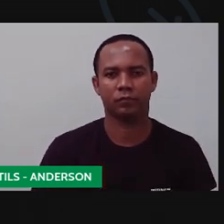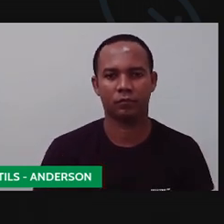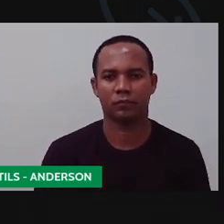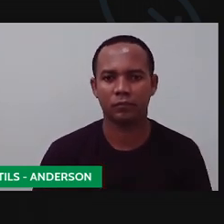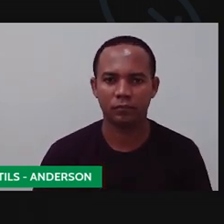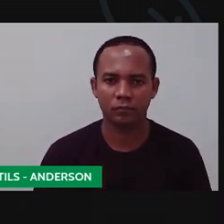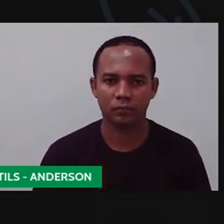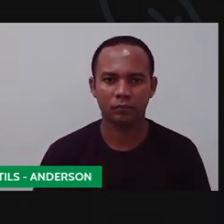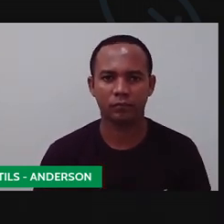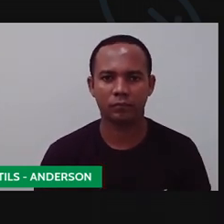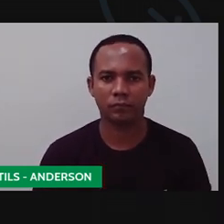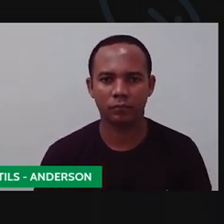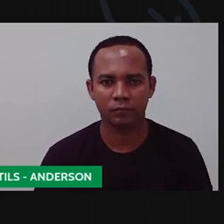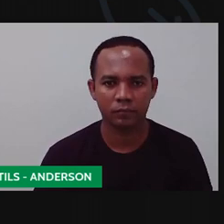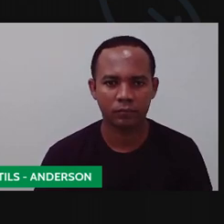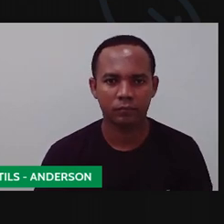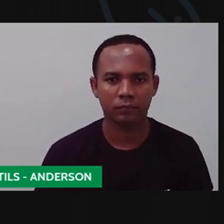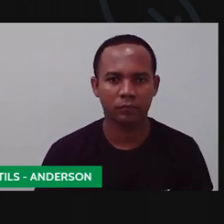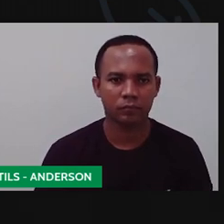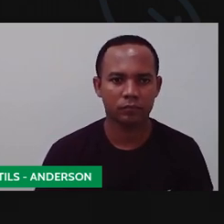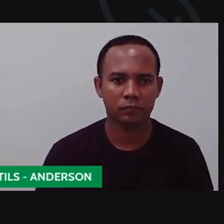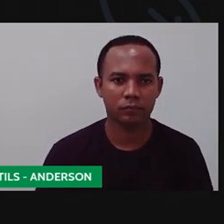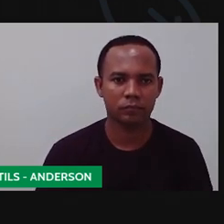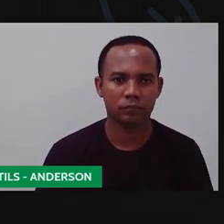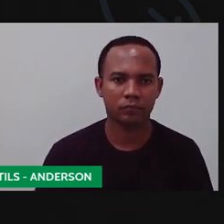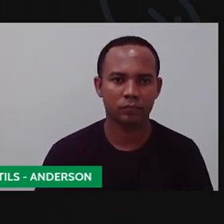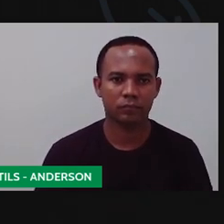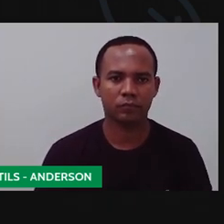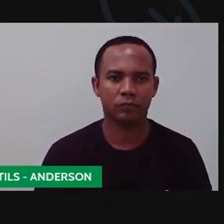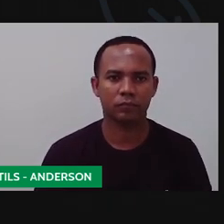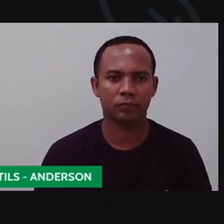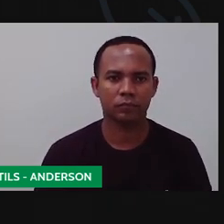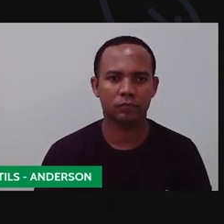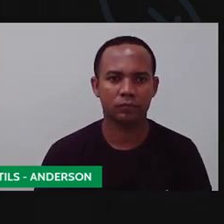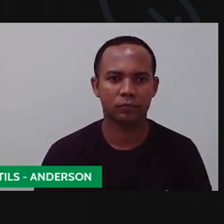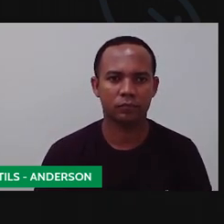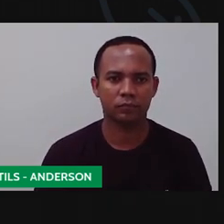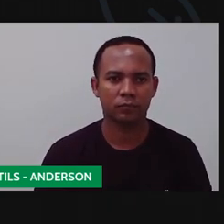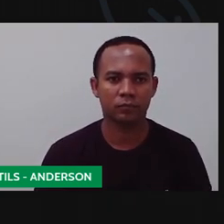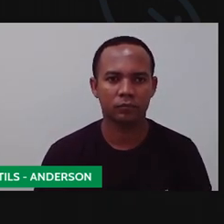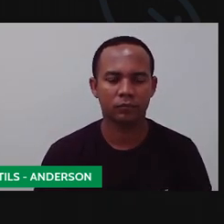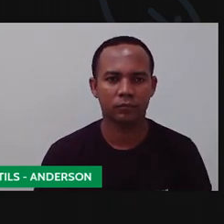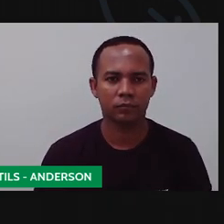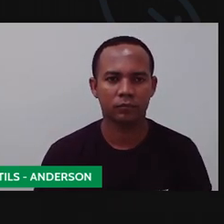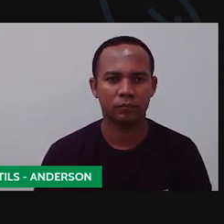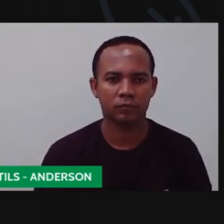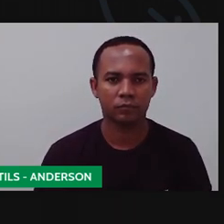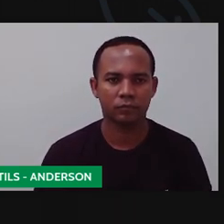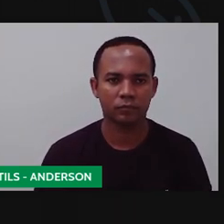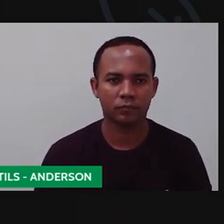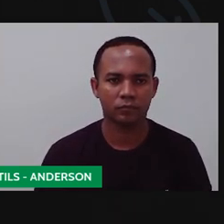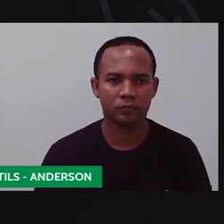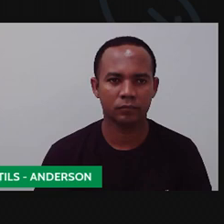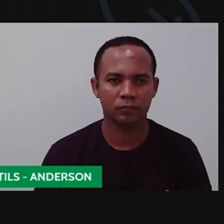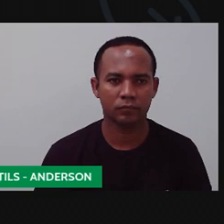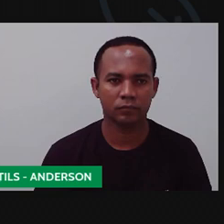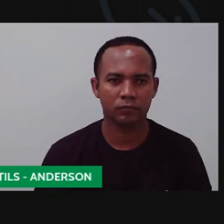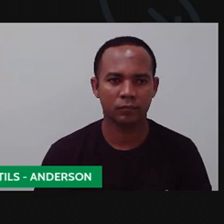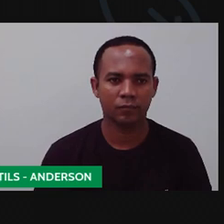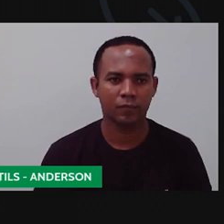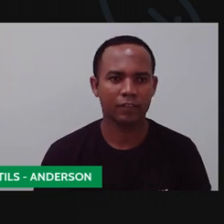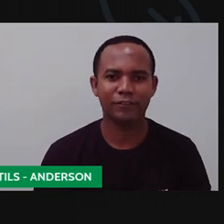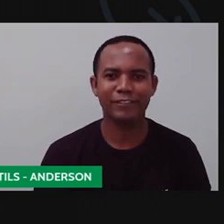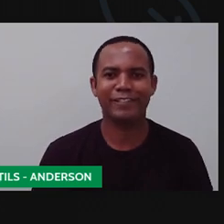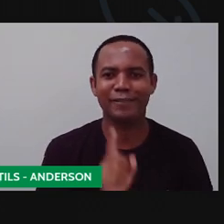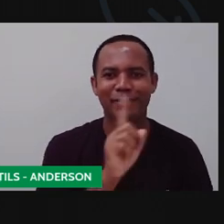fazer? Eu posso pegar um cordãozinho. Aquele cordãozinho, gente, que vem no... Na plaquinha de ovos. Não vem um